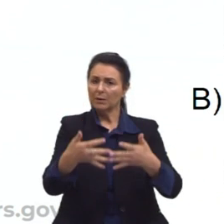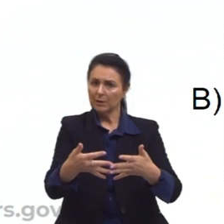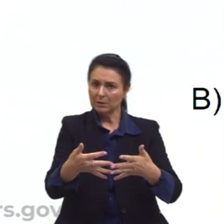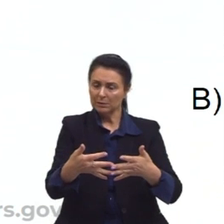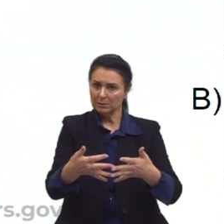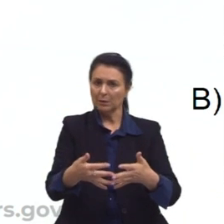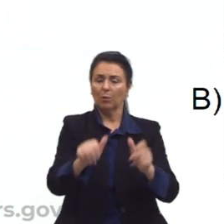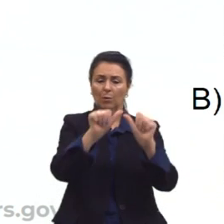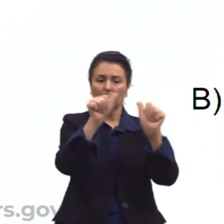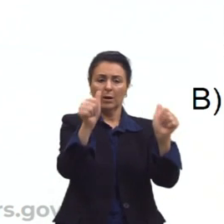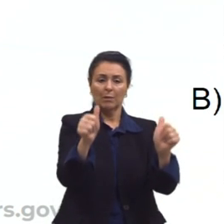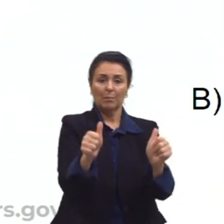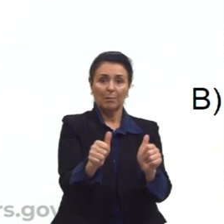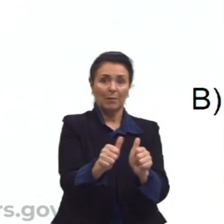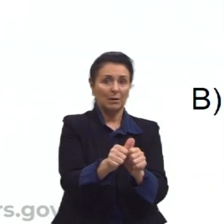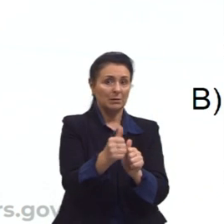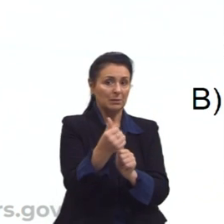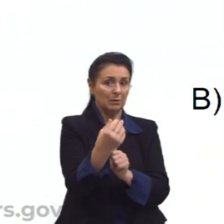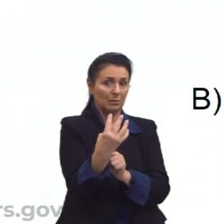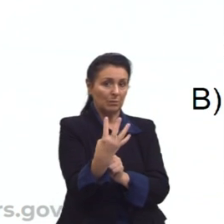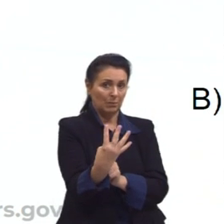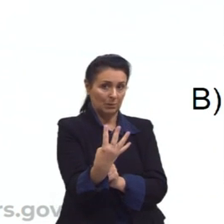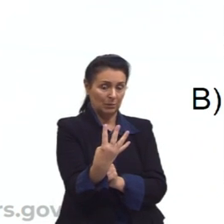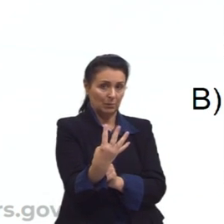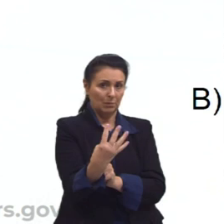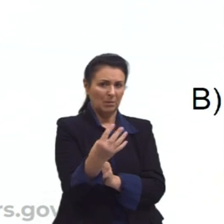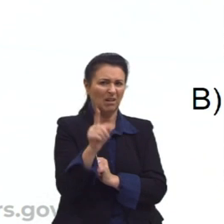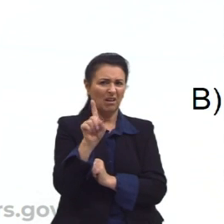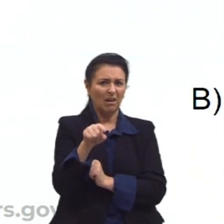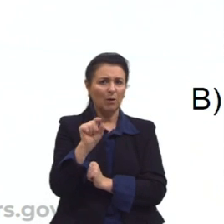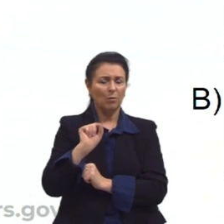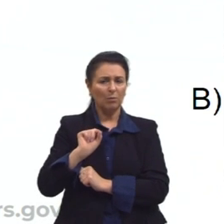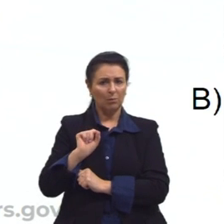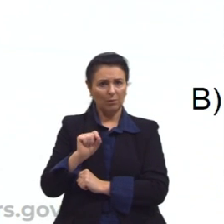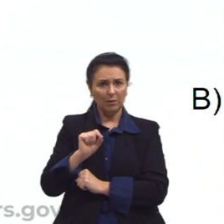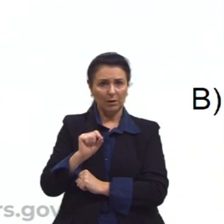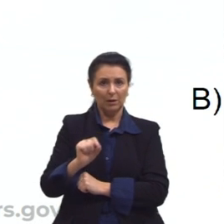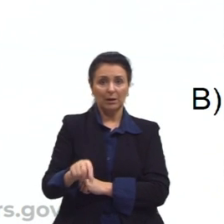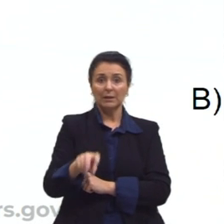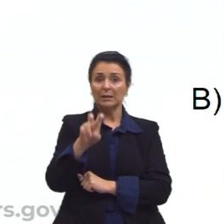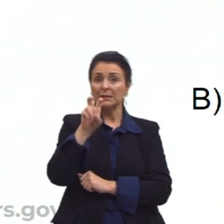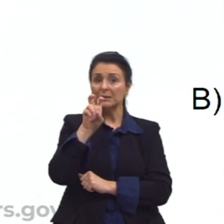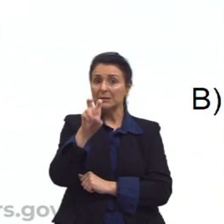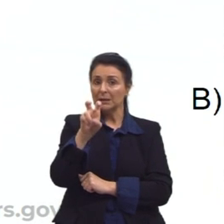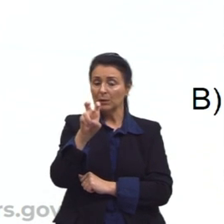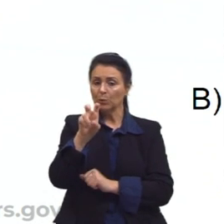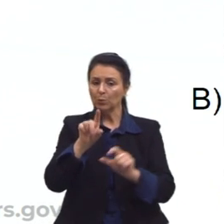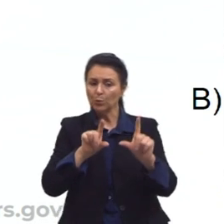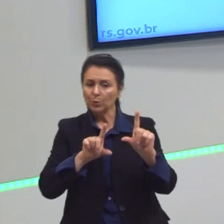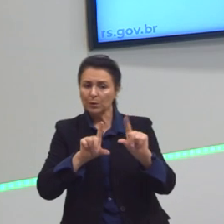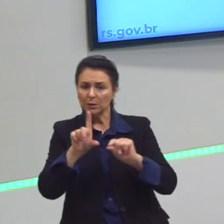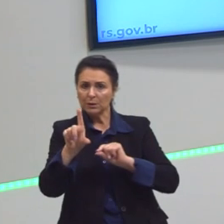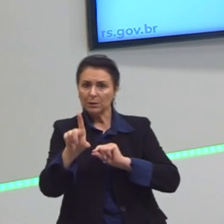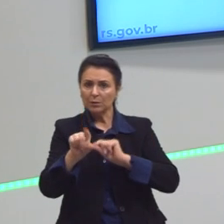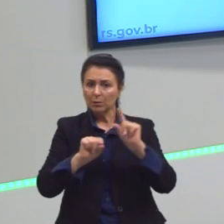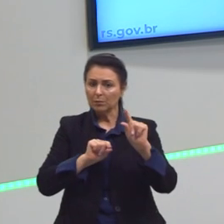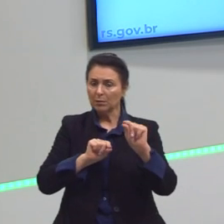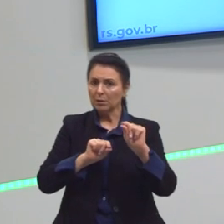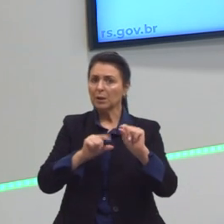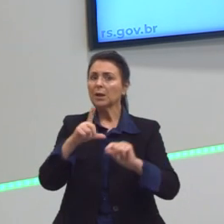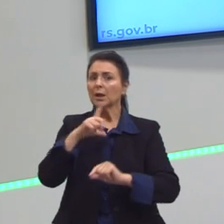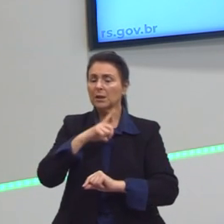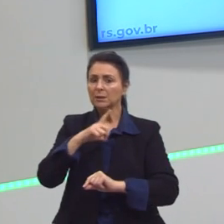4 da sequência apresentada acima é Nós temos cinco alternativas. Essas cinco alternativas, elas